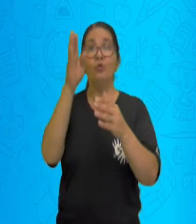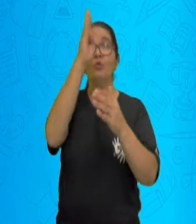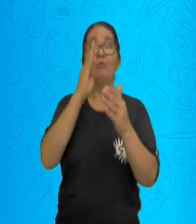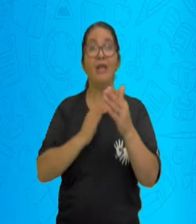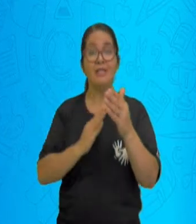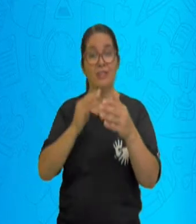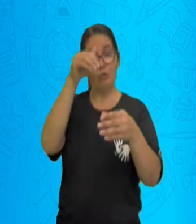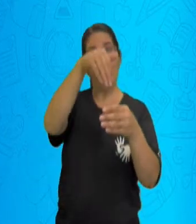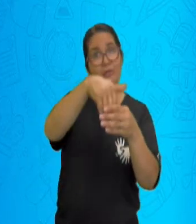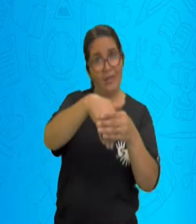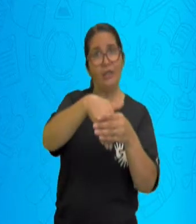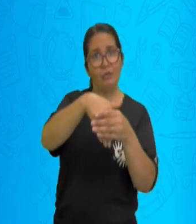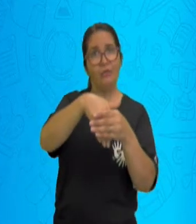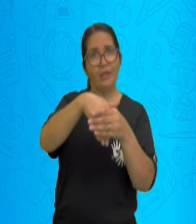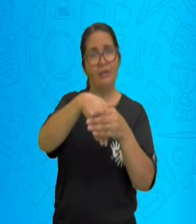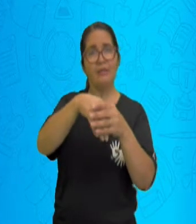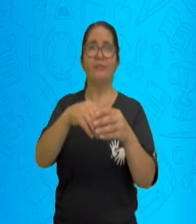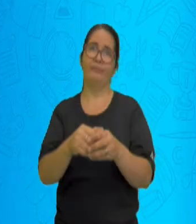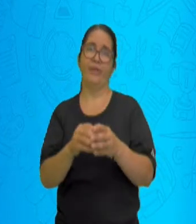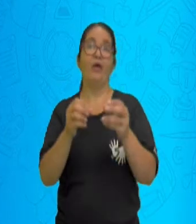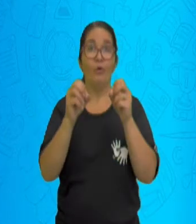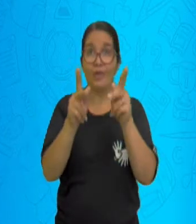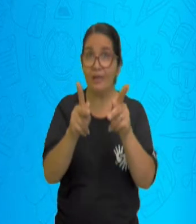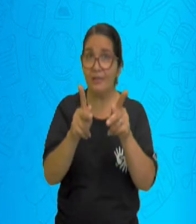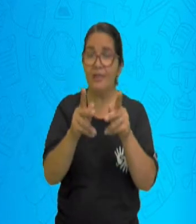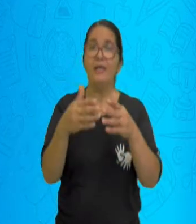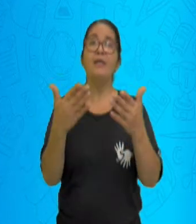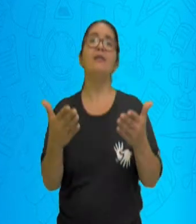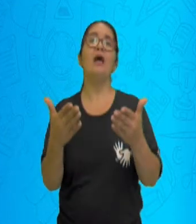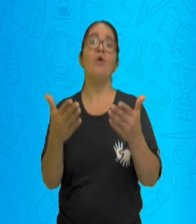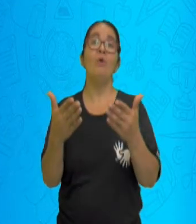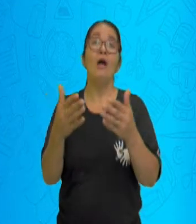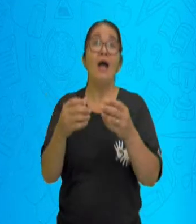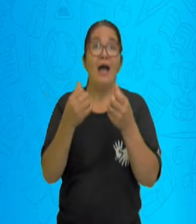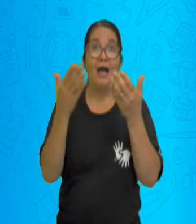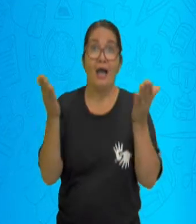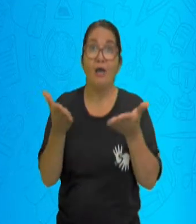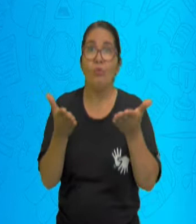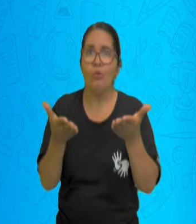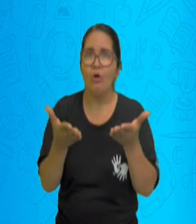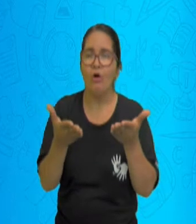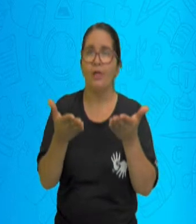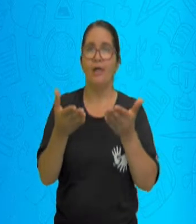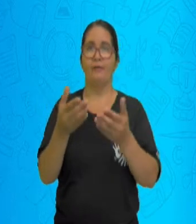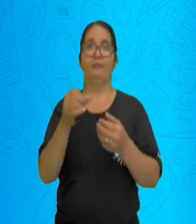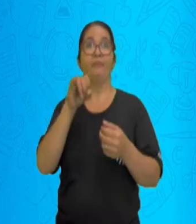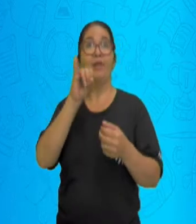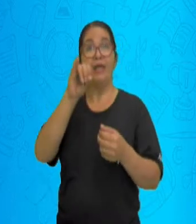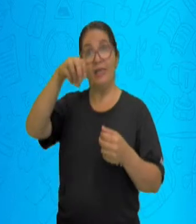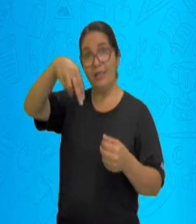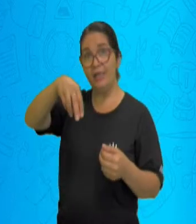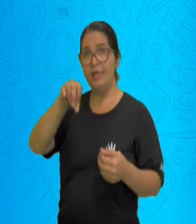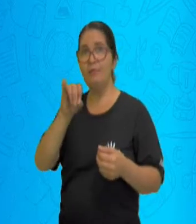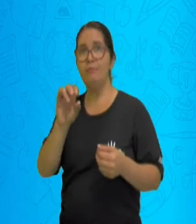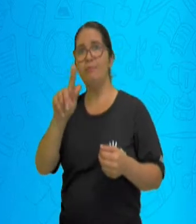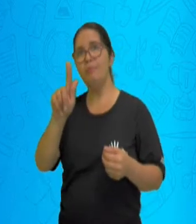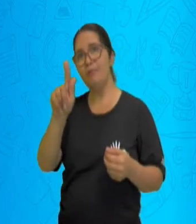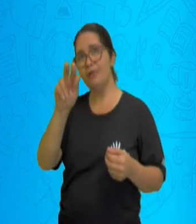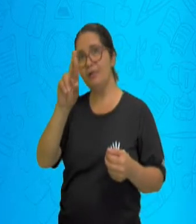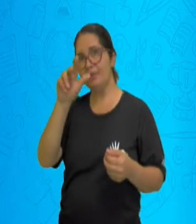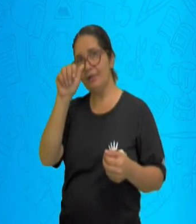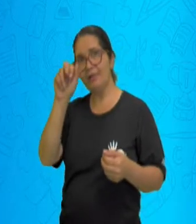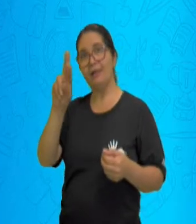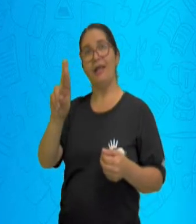vem da palavra imigrar. Imigrar é quando eu saio do meu território, do meu país, e vou